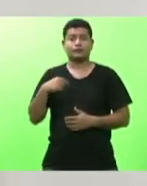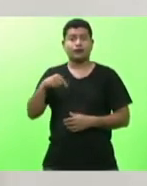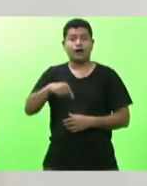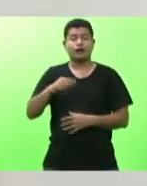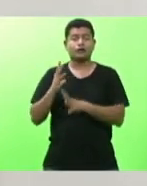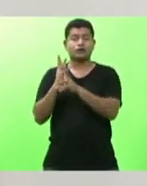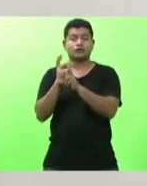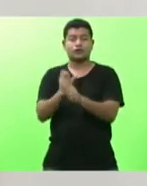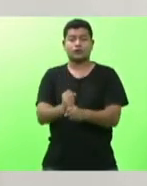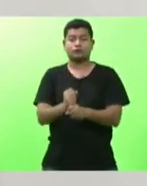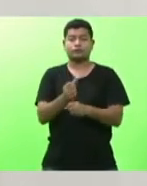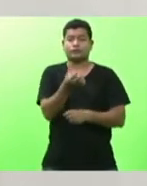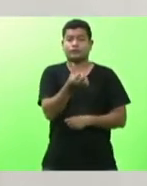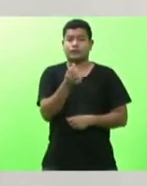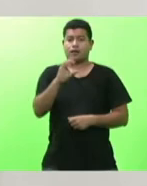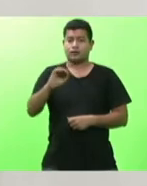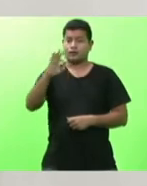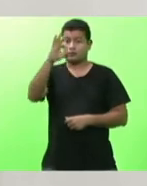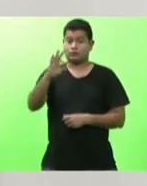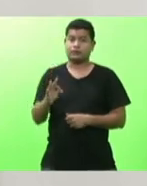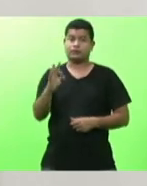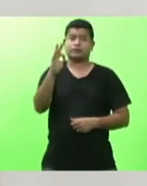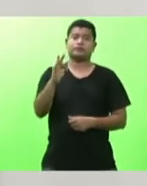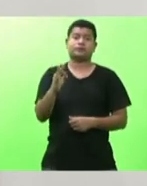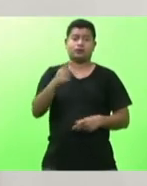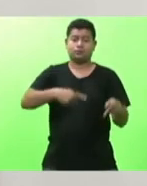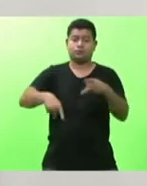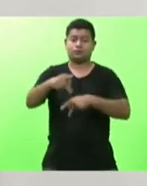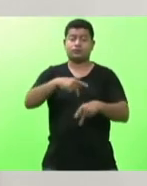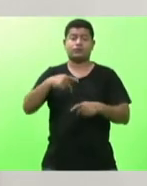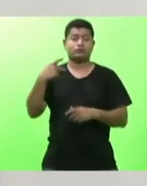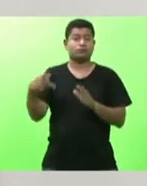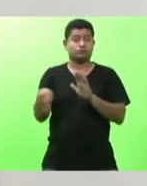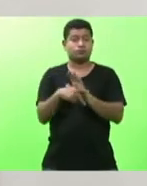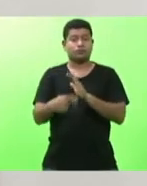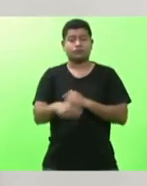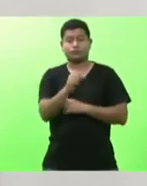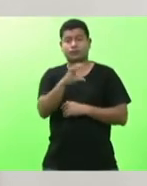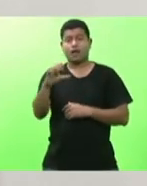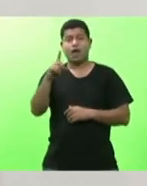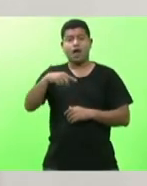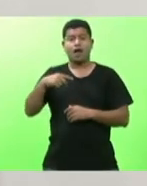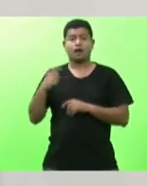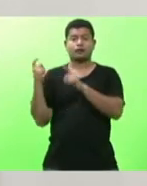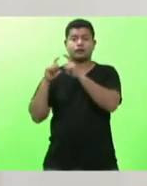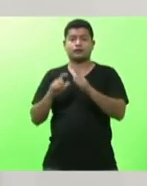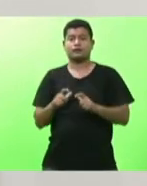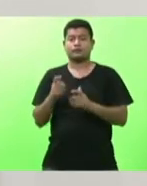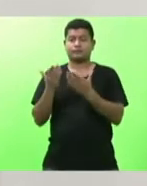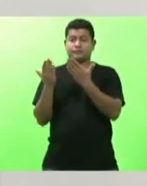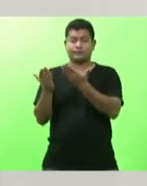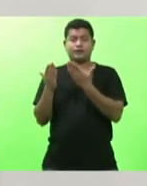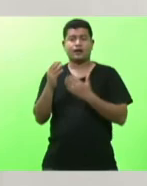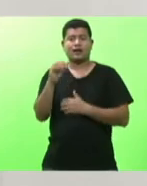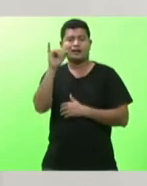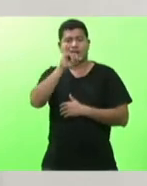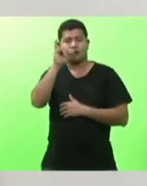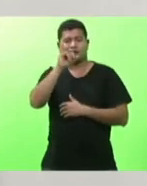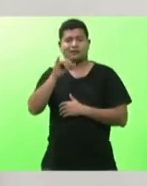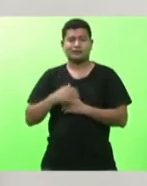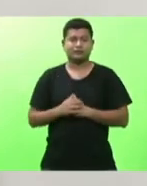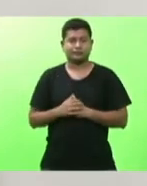de 60% da sua população de origem italiana mas hoje o dia que